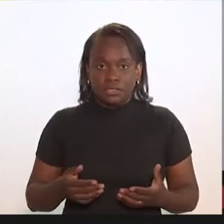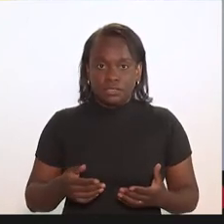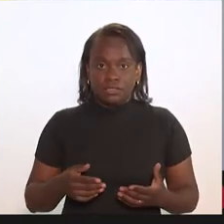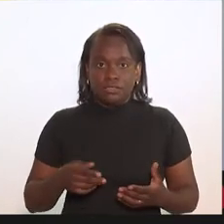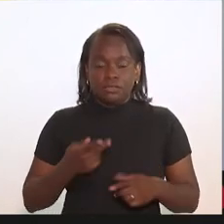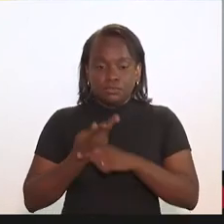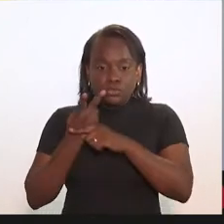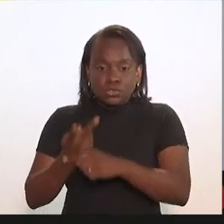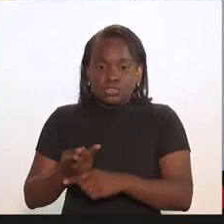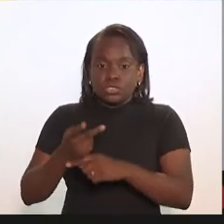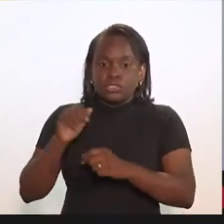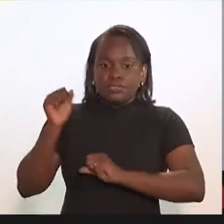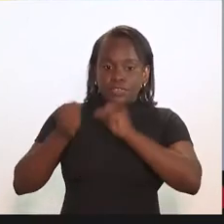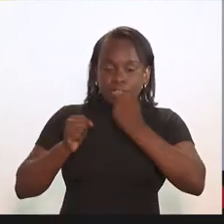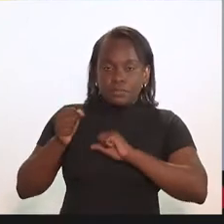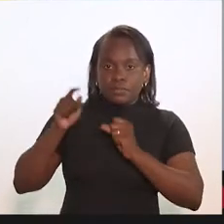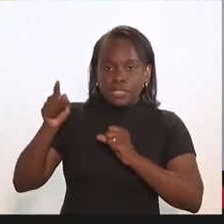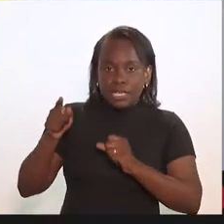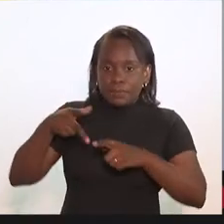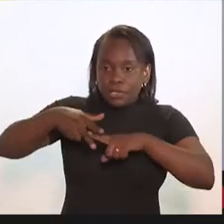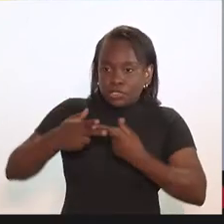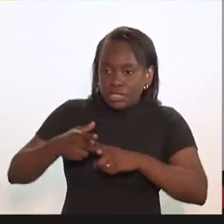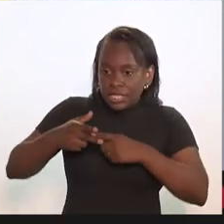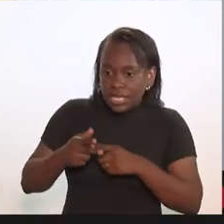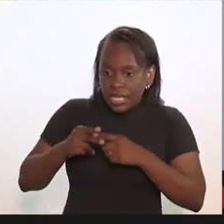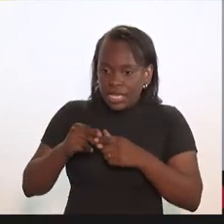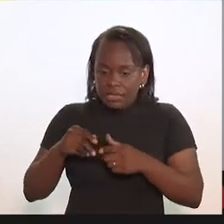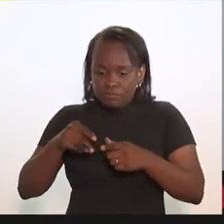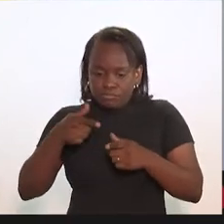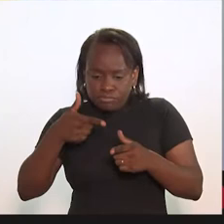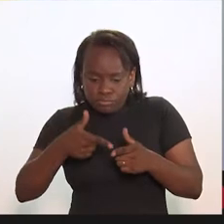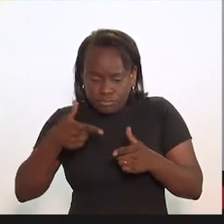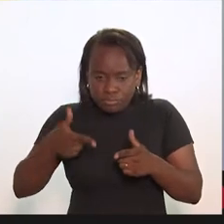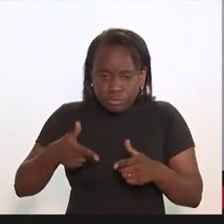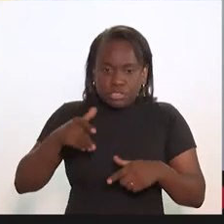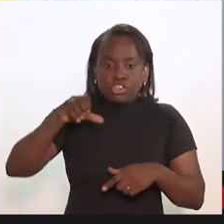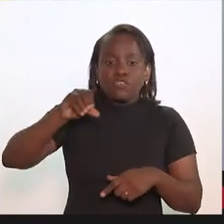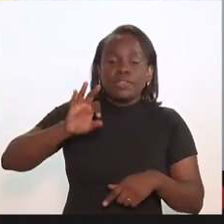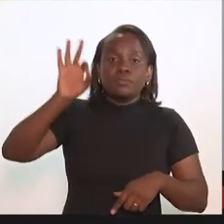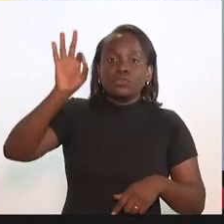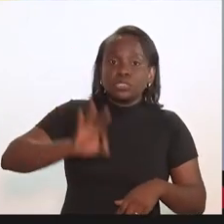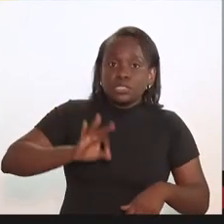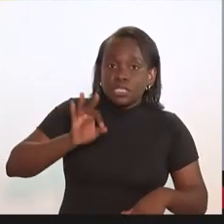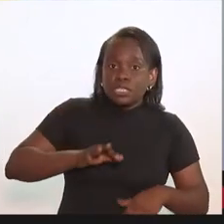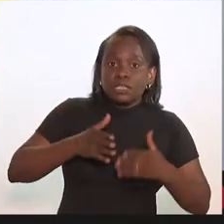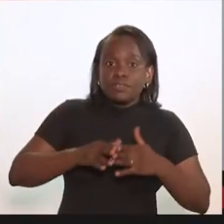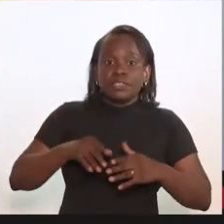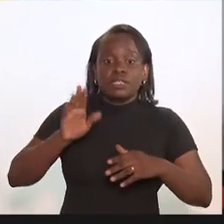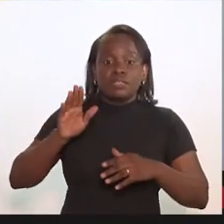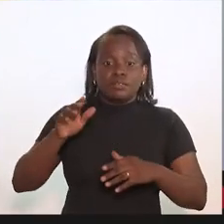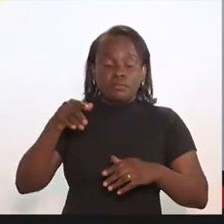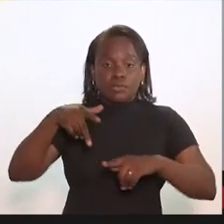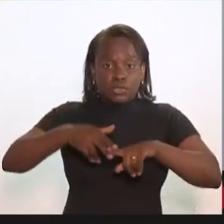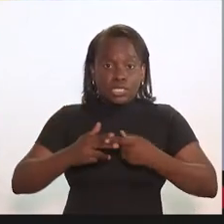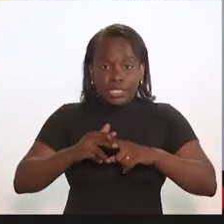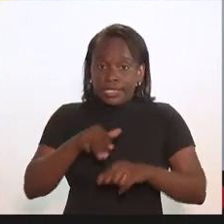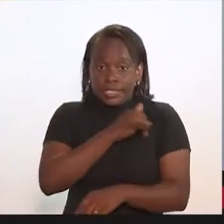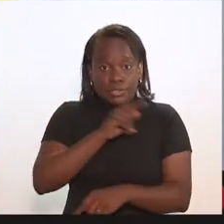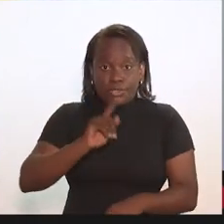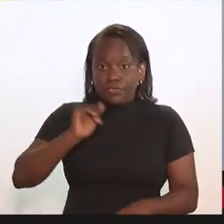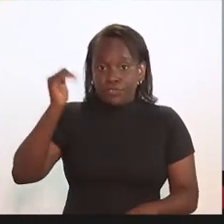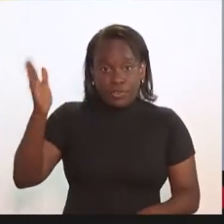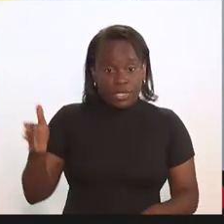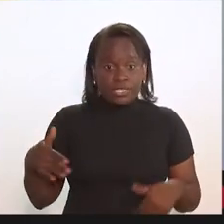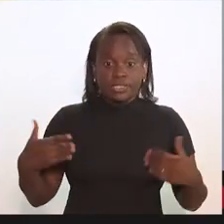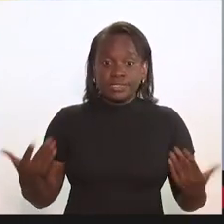que buscam estaleiros para reparos e manutenção, quase 90% dessas embarcações hoje fazem reparo de manutenção fora